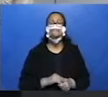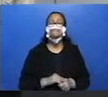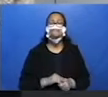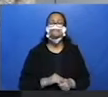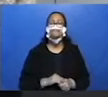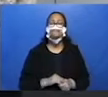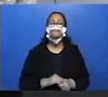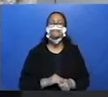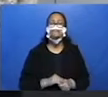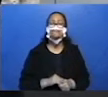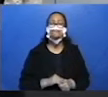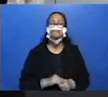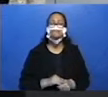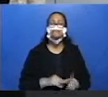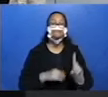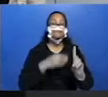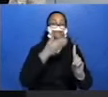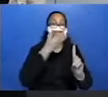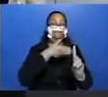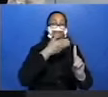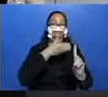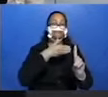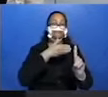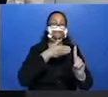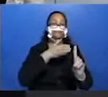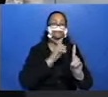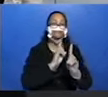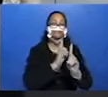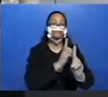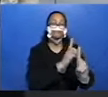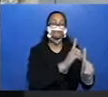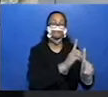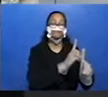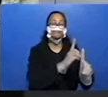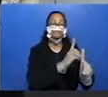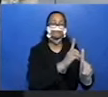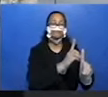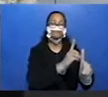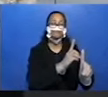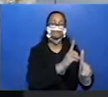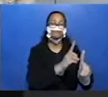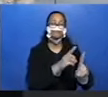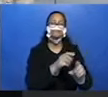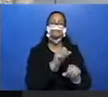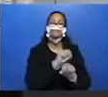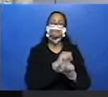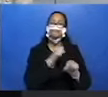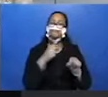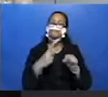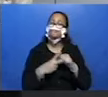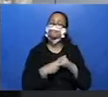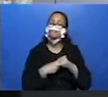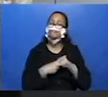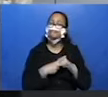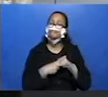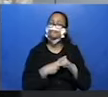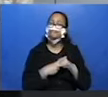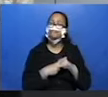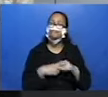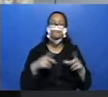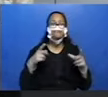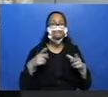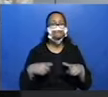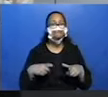Olha só. Atrás. Portanto, anotem para mim, ó. Advérbio de lugar.